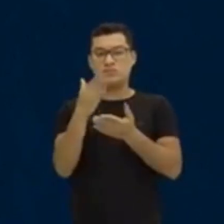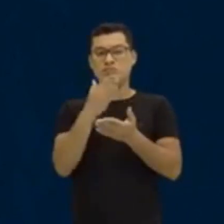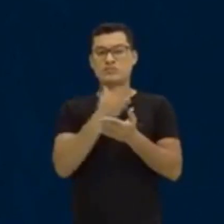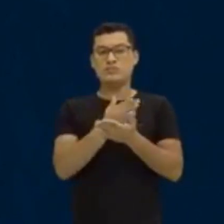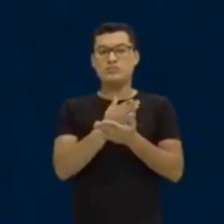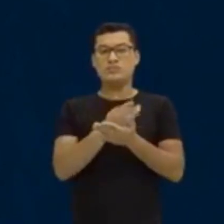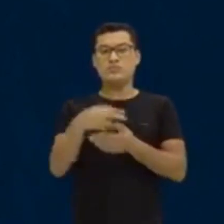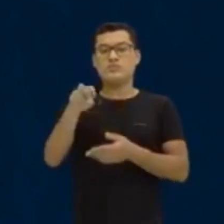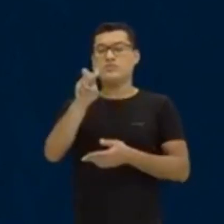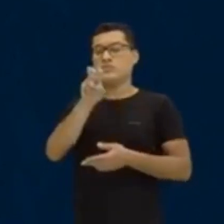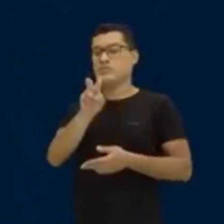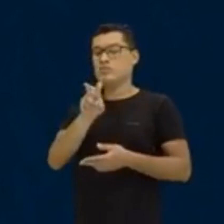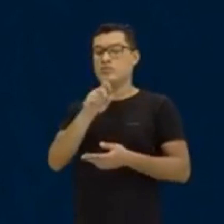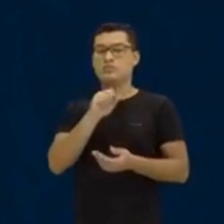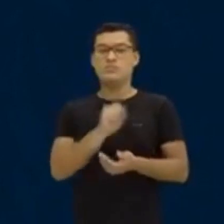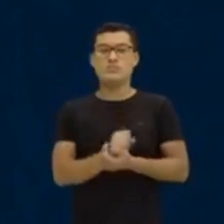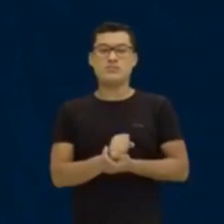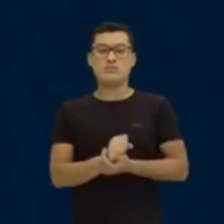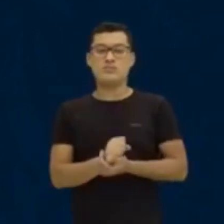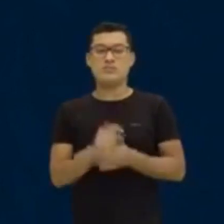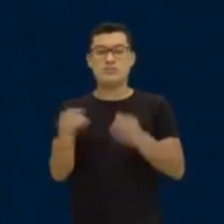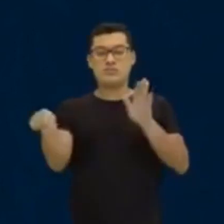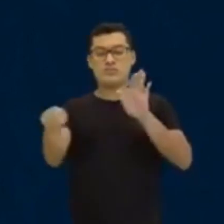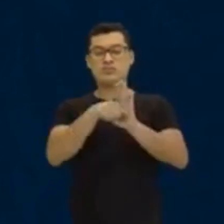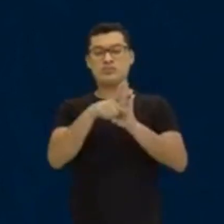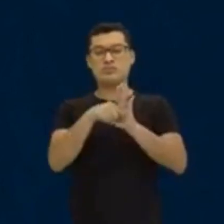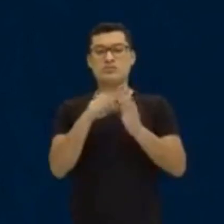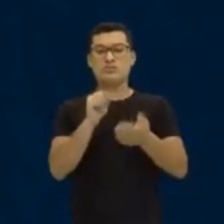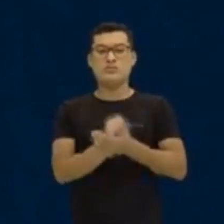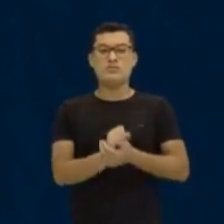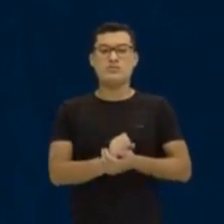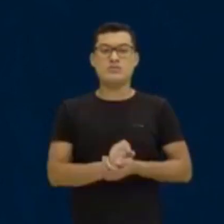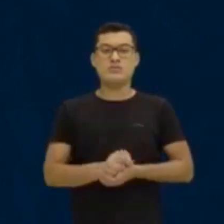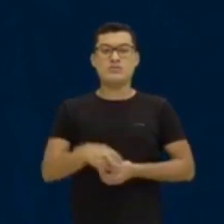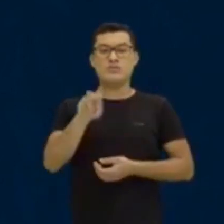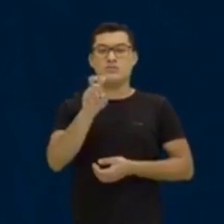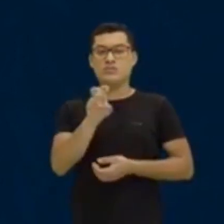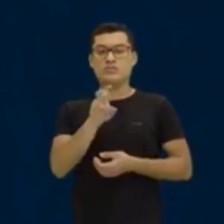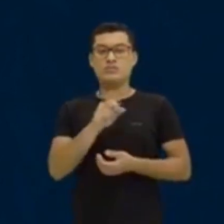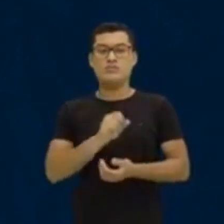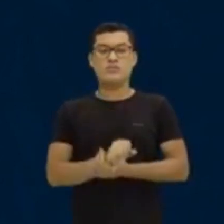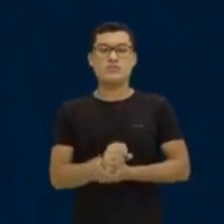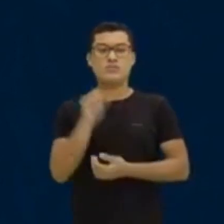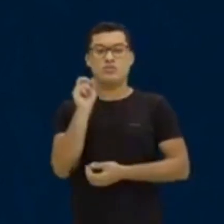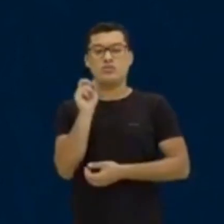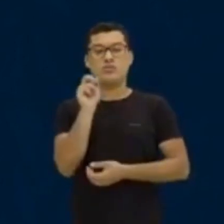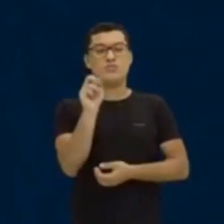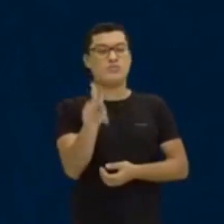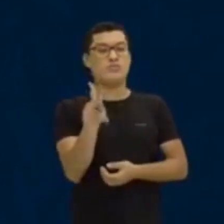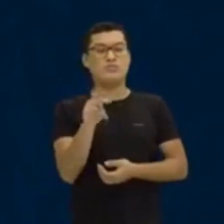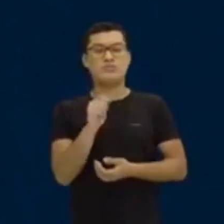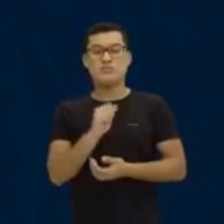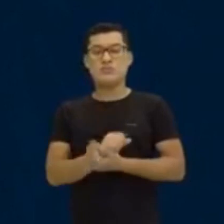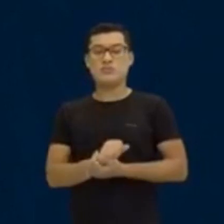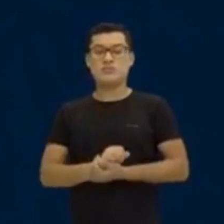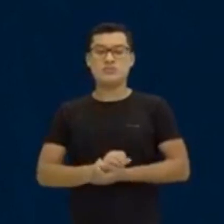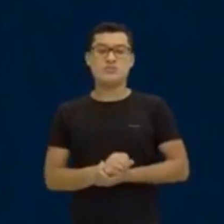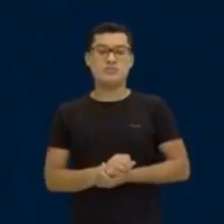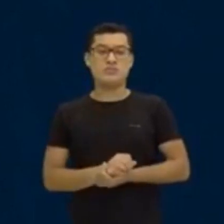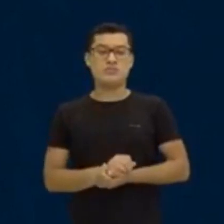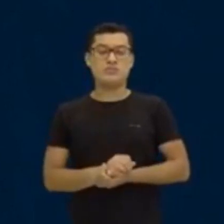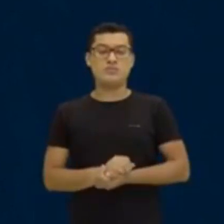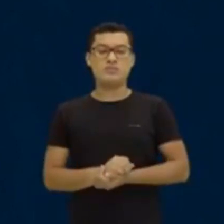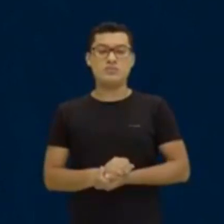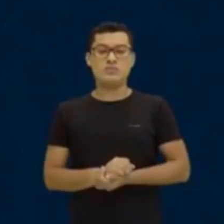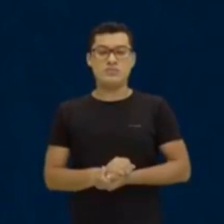aparece só o 5. Então, menos 5. Ok? Ó, escrevi